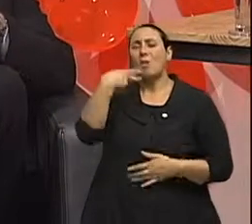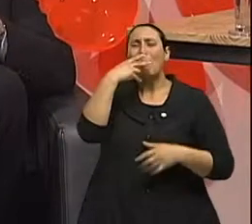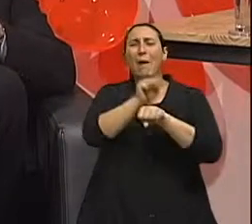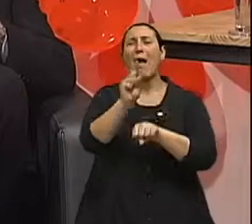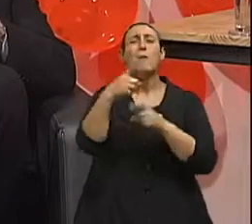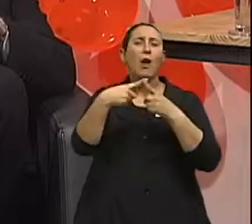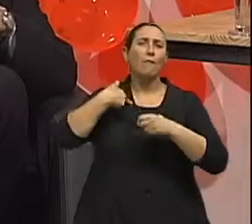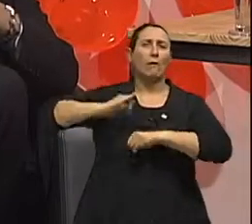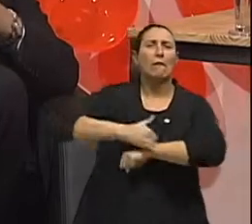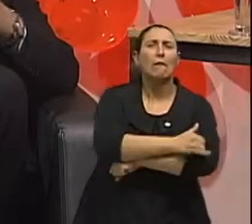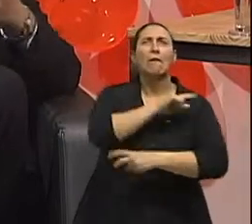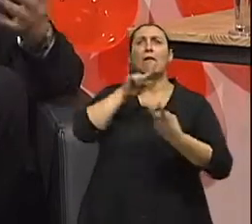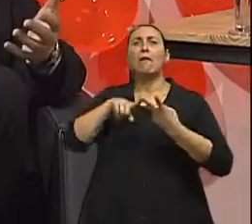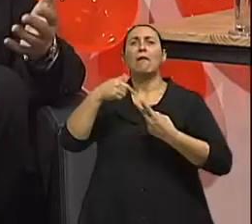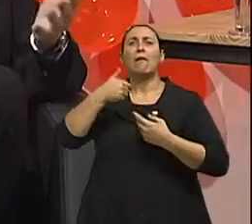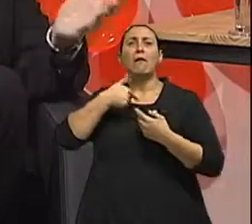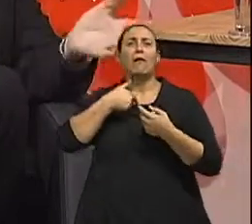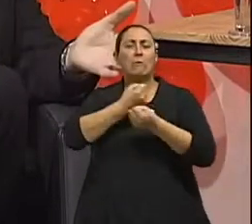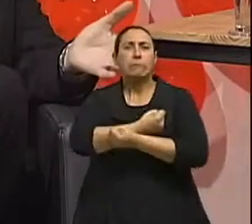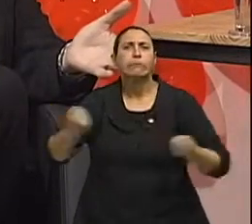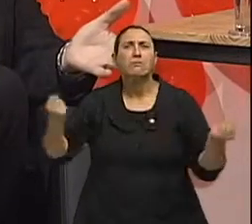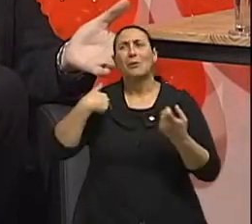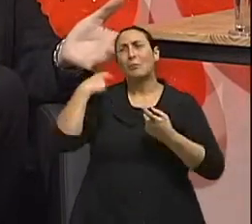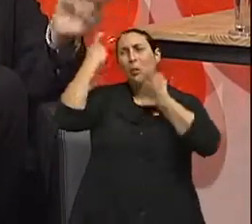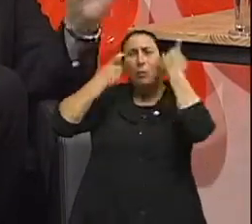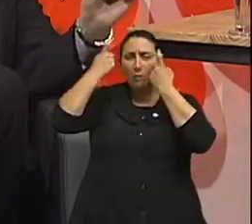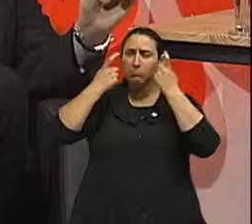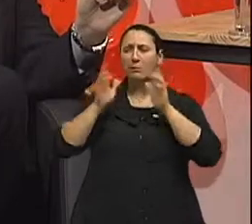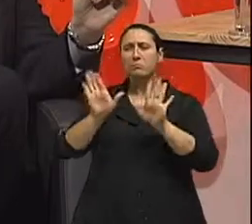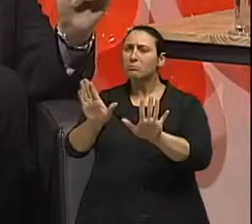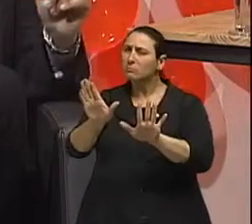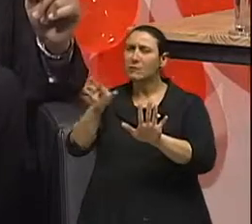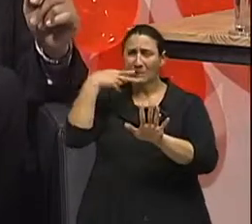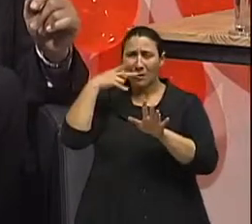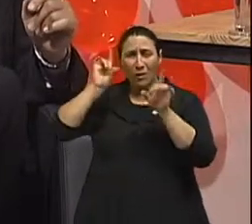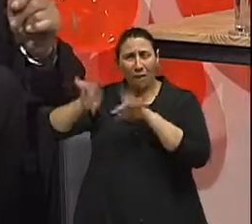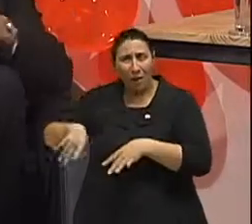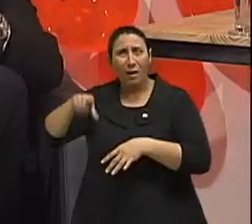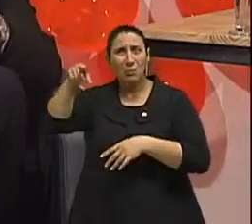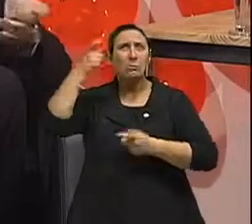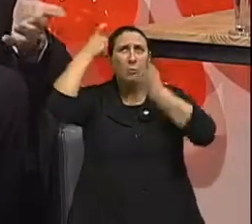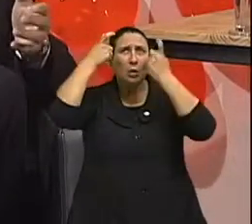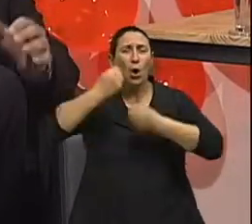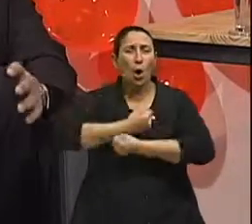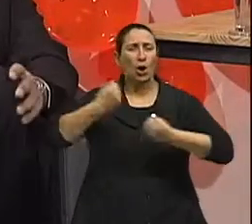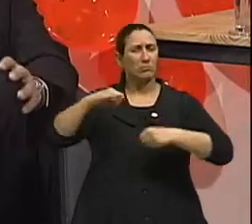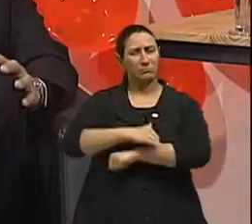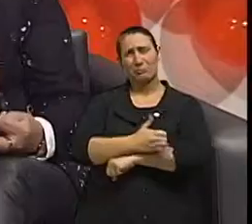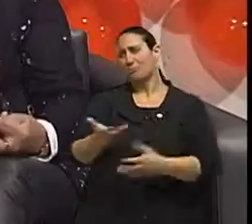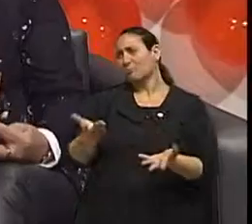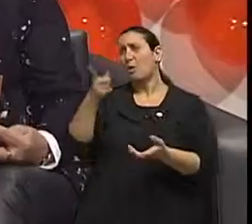existem formas muito mais saudáveis de lidar com isso e muito mais fáceis do que utilizar um veneno, que é o cigarro.